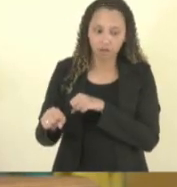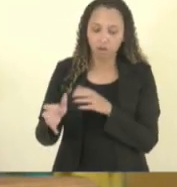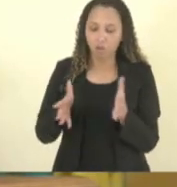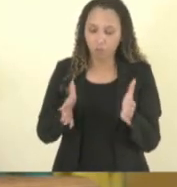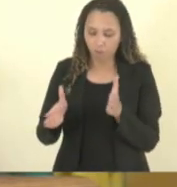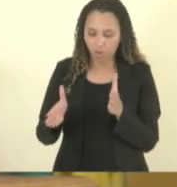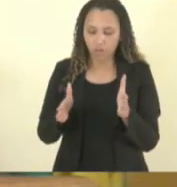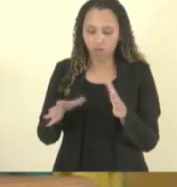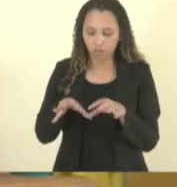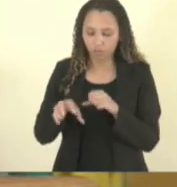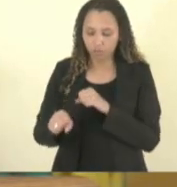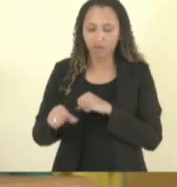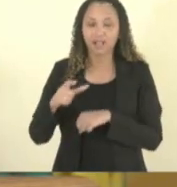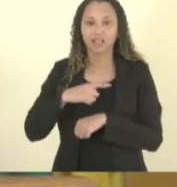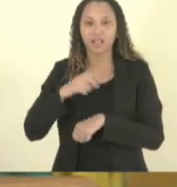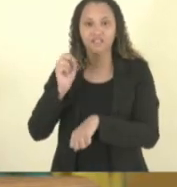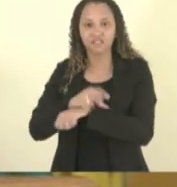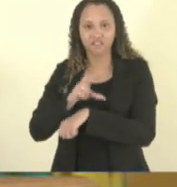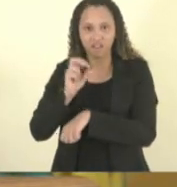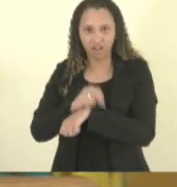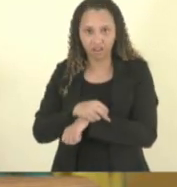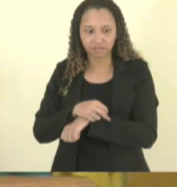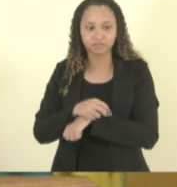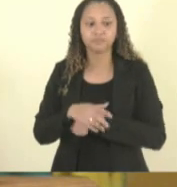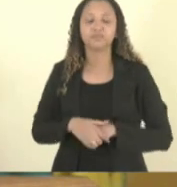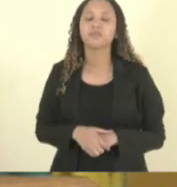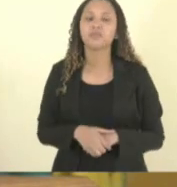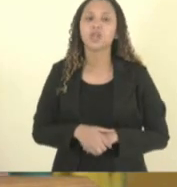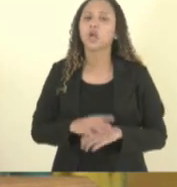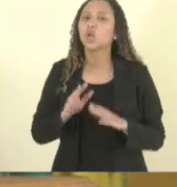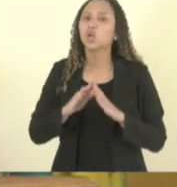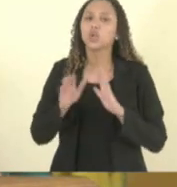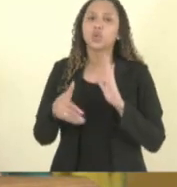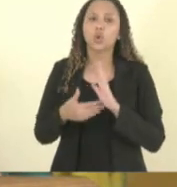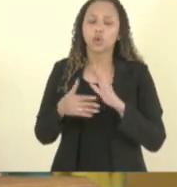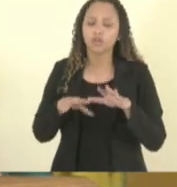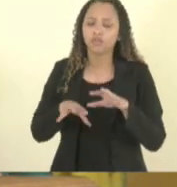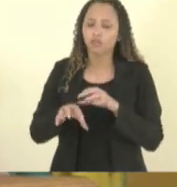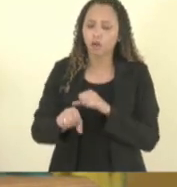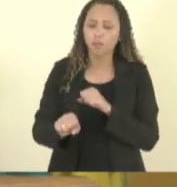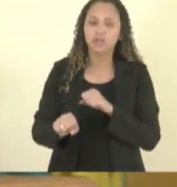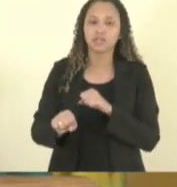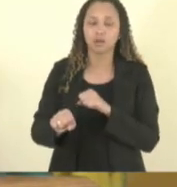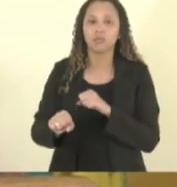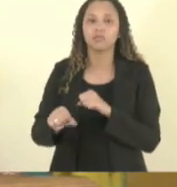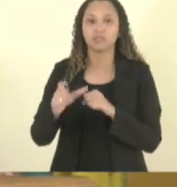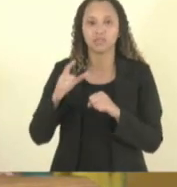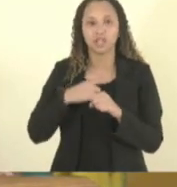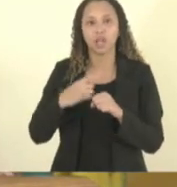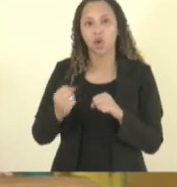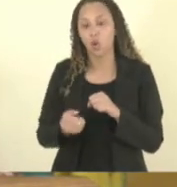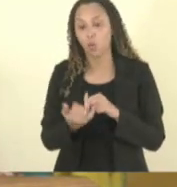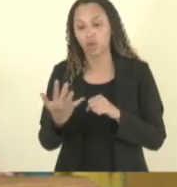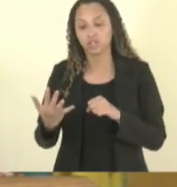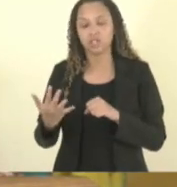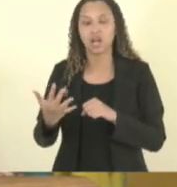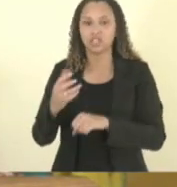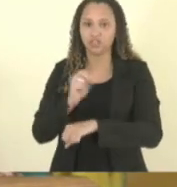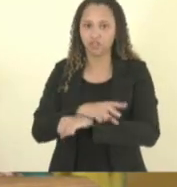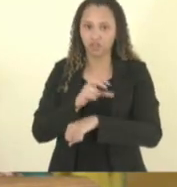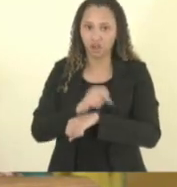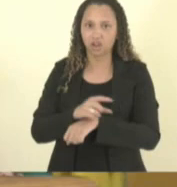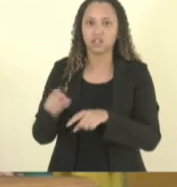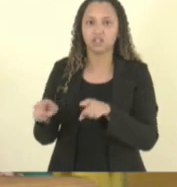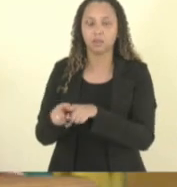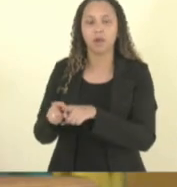libera as vagas e todas as nossas formações a gente oferece vagas também para as redes municipais